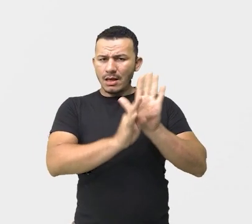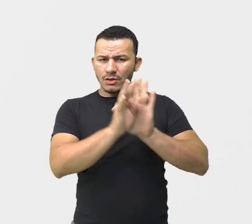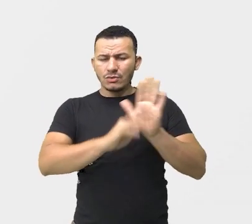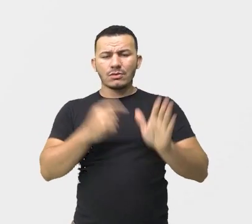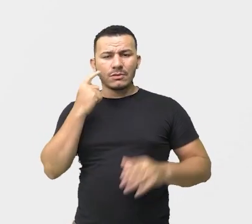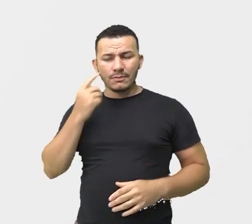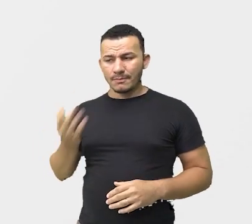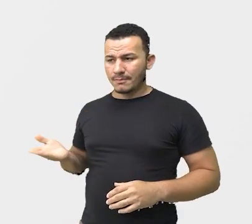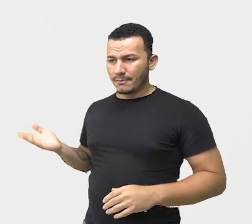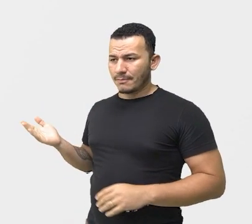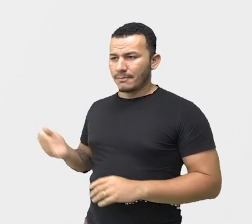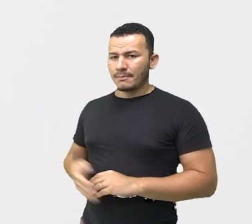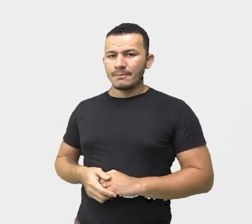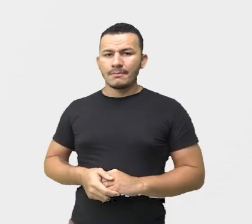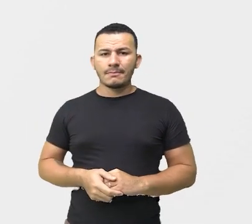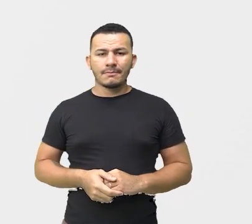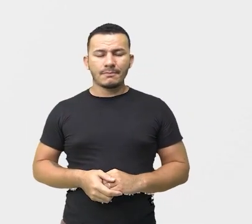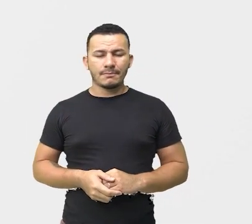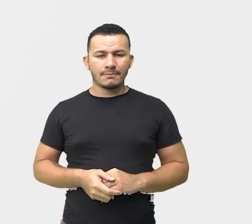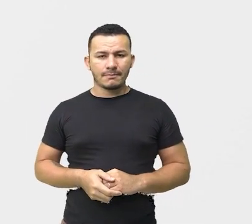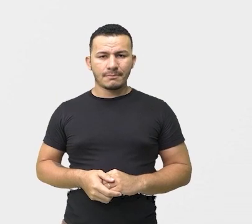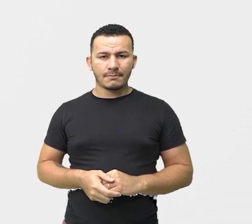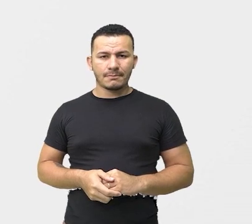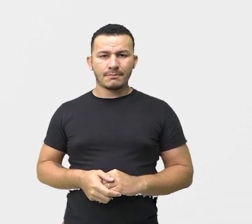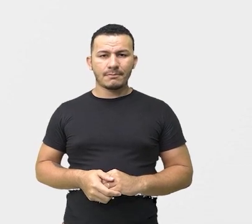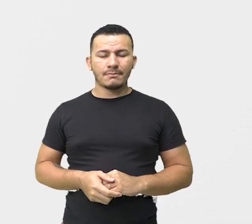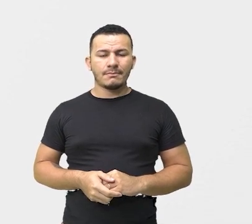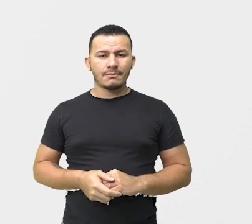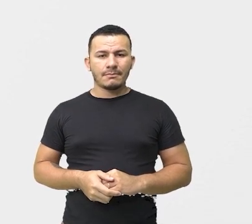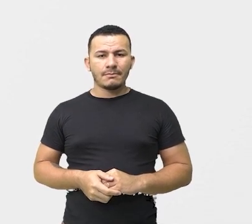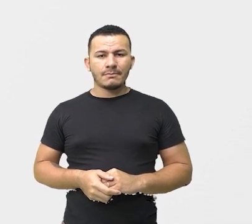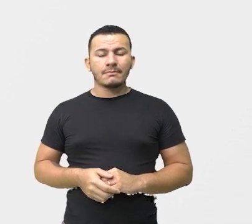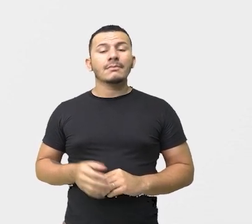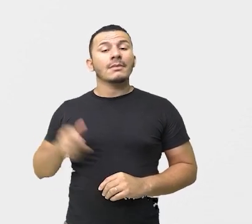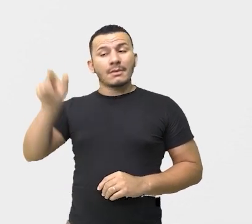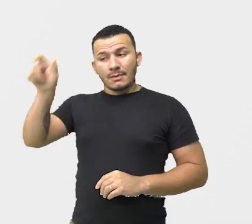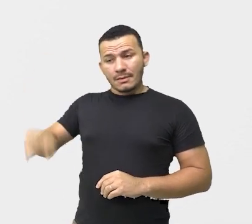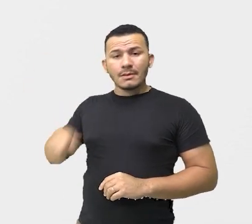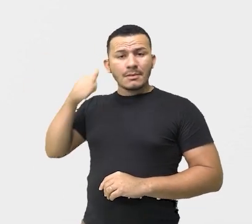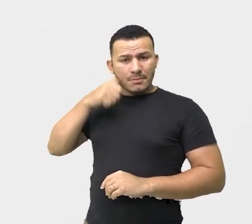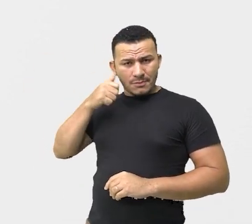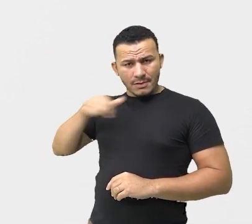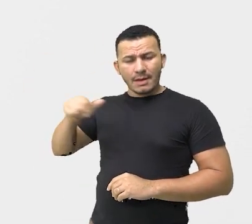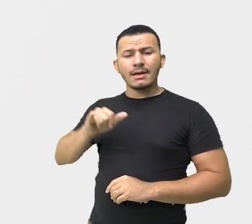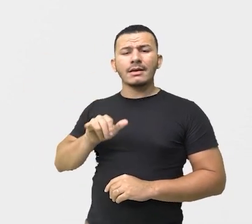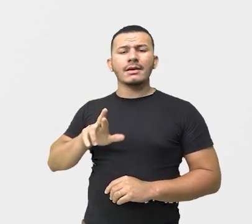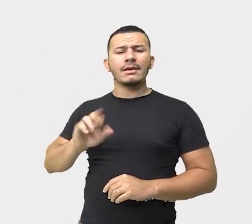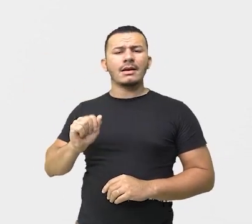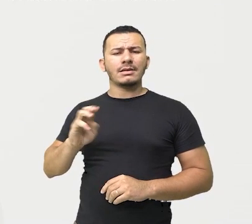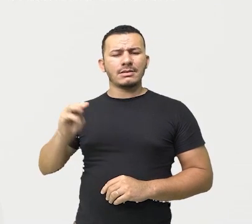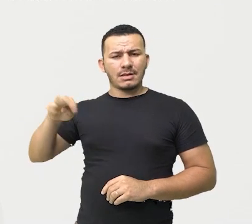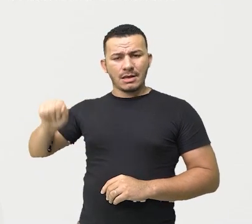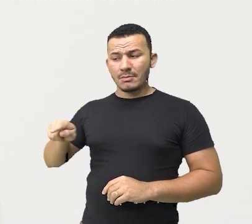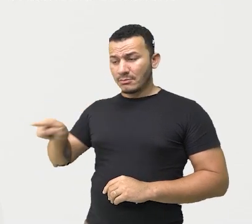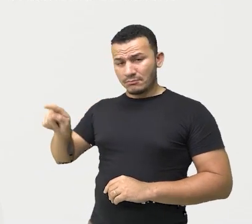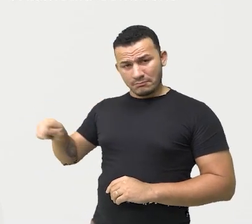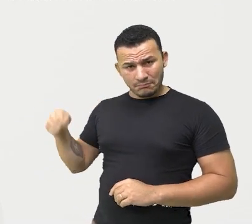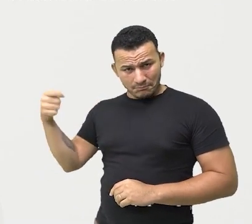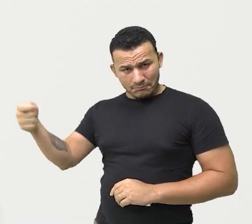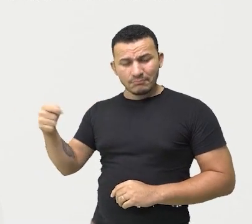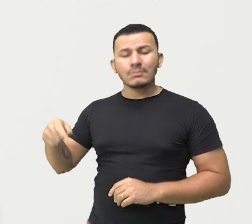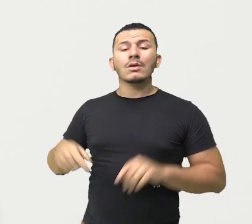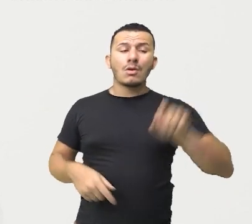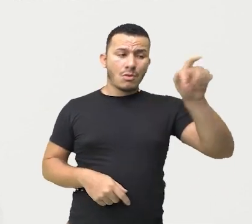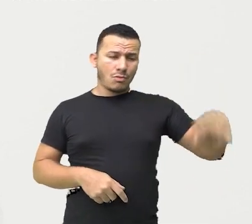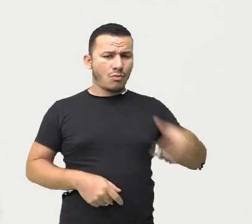nosso texto. Observem aqui no texto, a Iracema, certo? Ela foi descrita